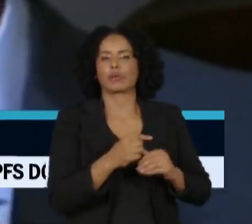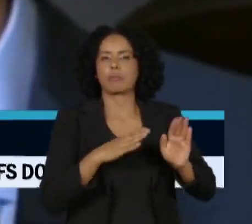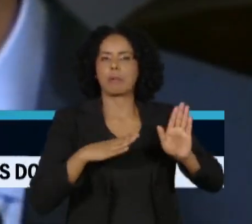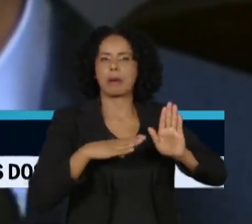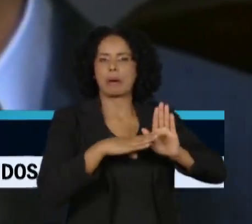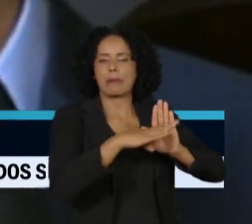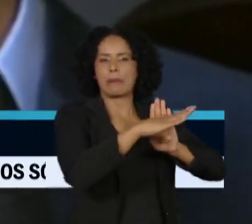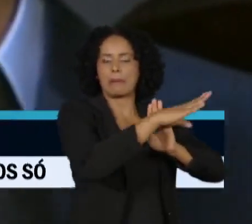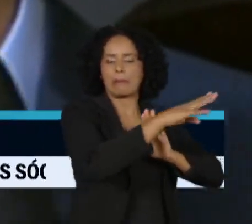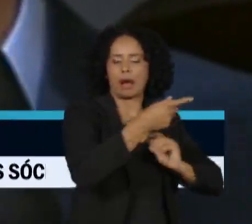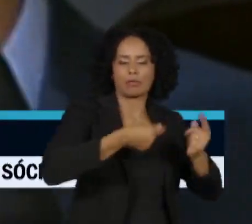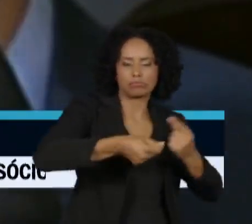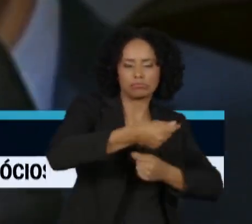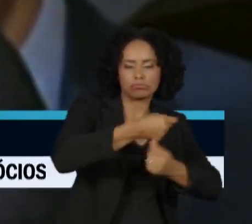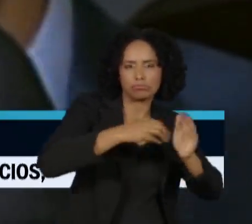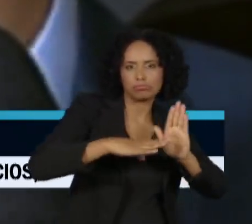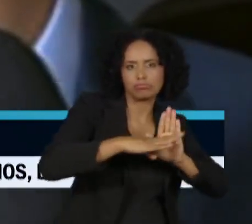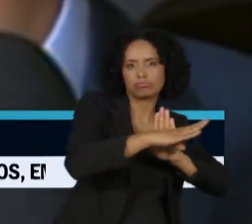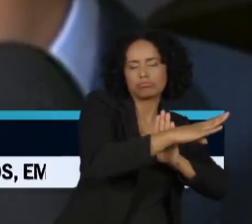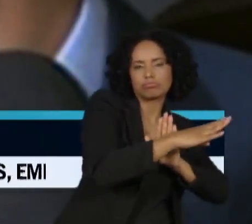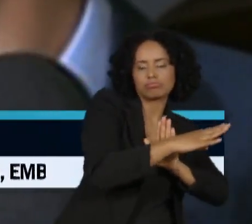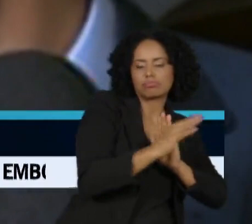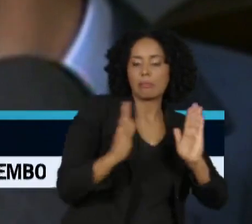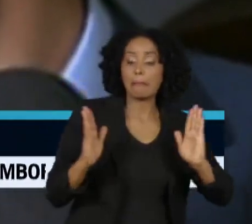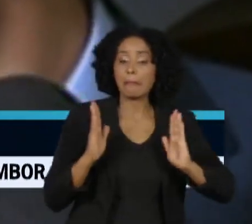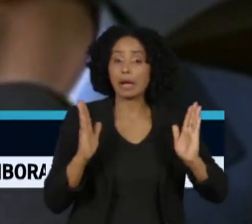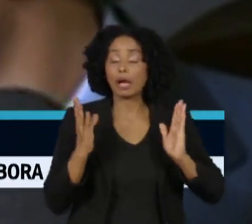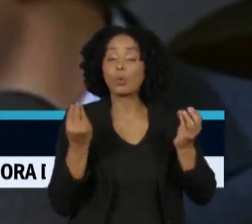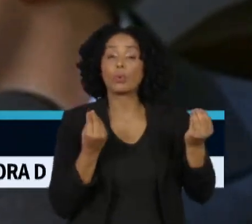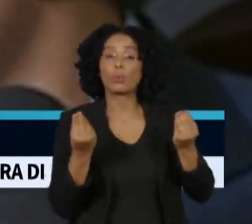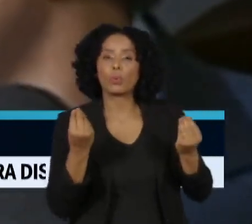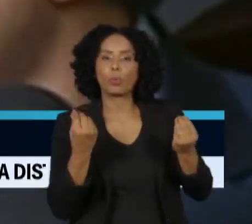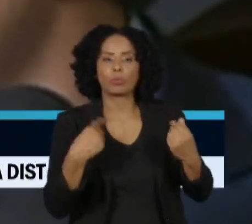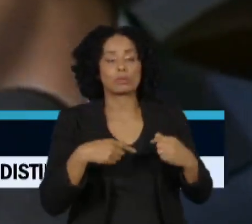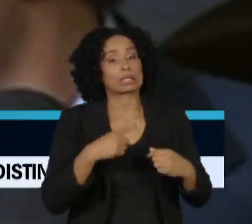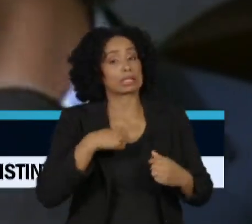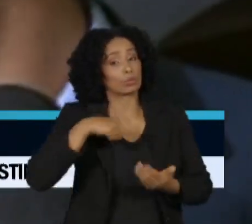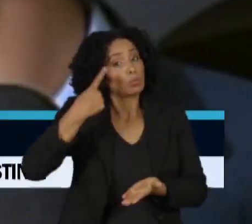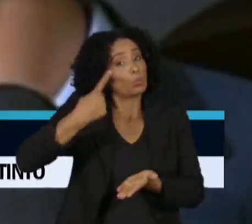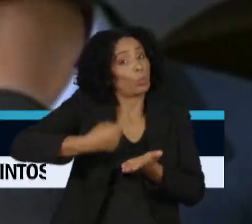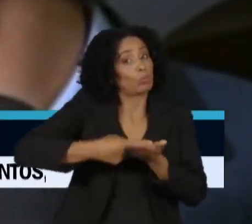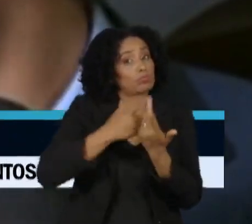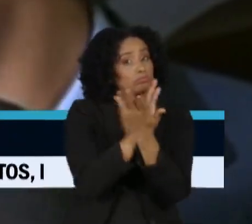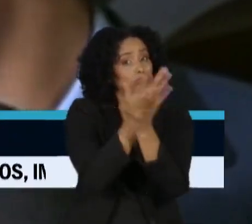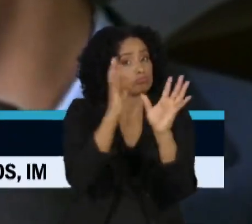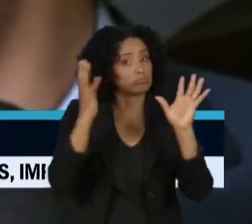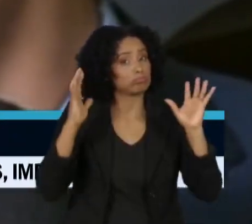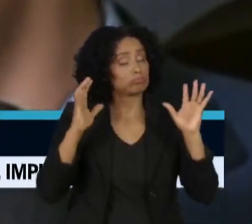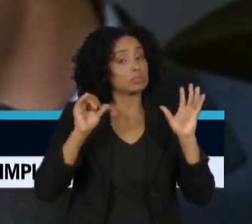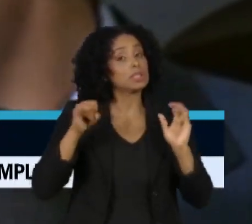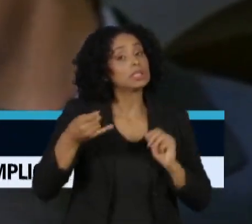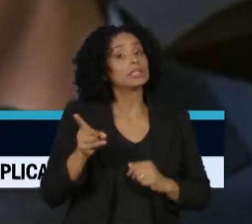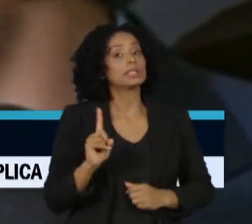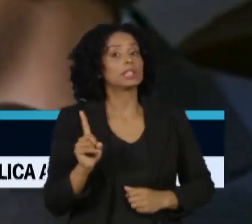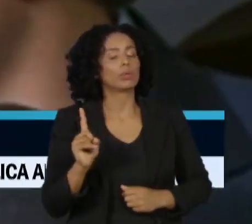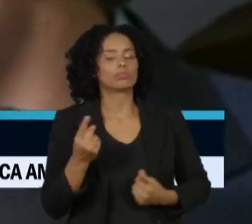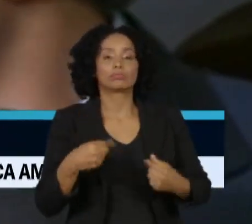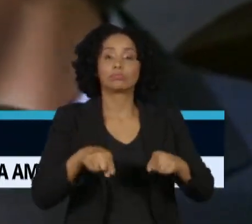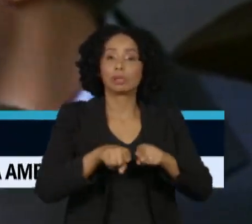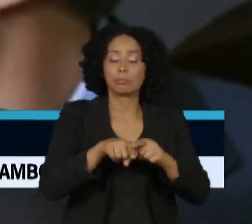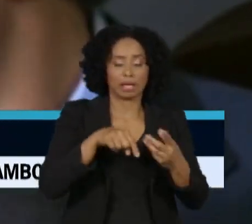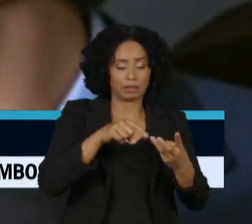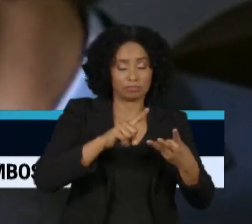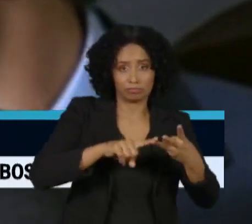em quanto tempo isso vai acontecer, se vai haver compromisso com o meio ambiente, que foi abandonado durante muito tempo. E a questão